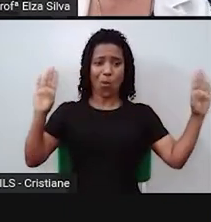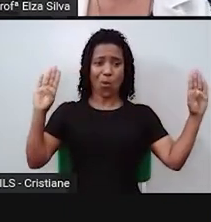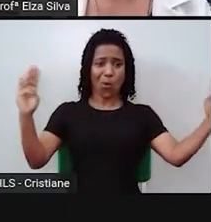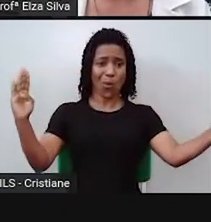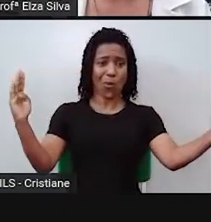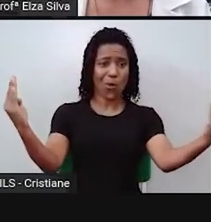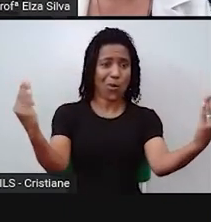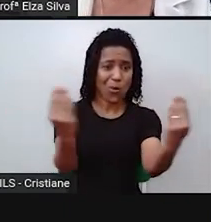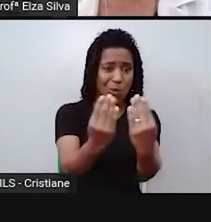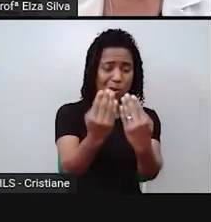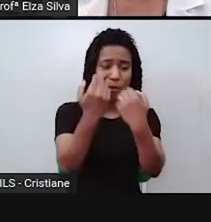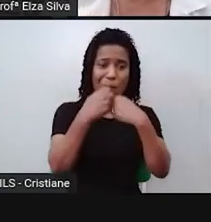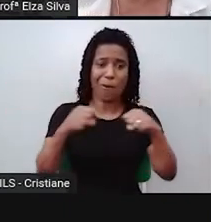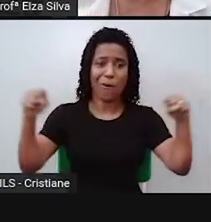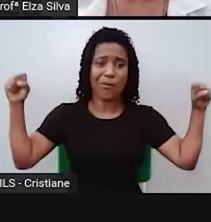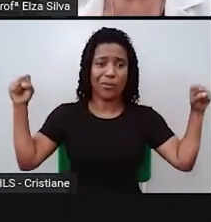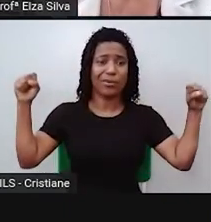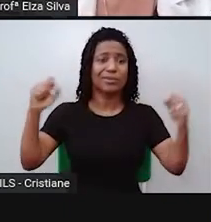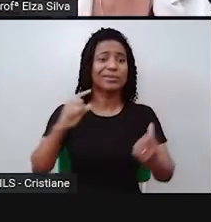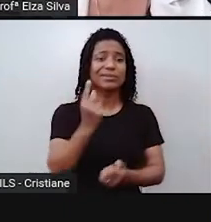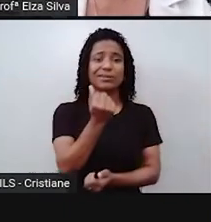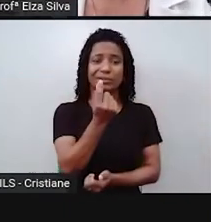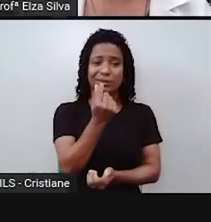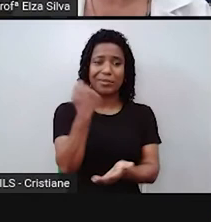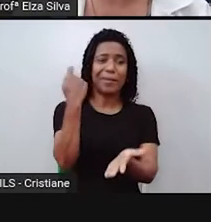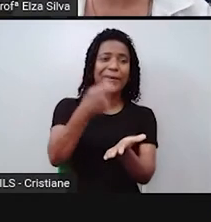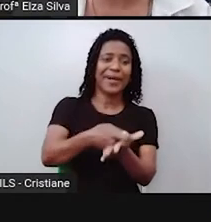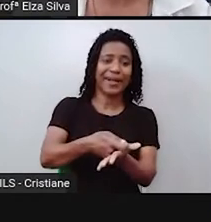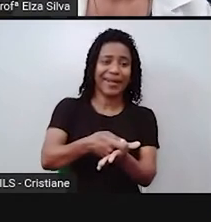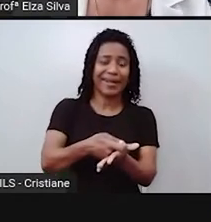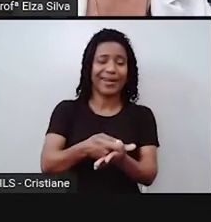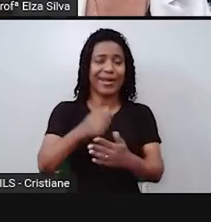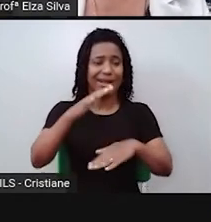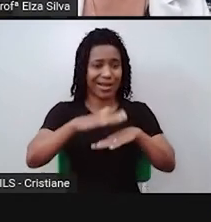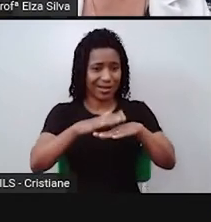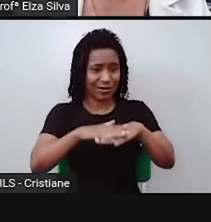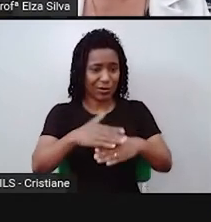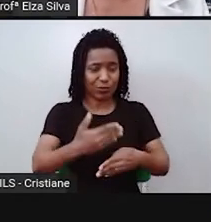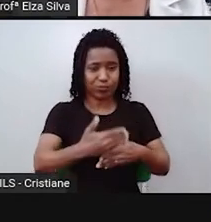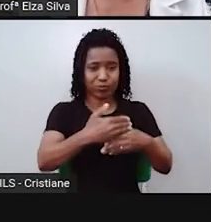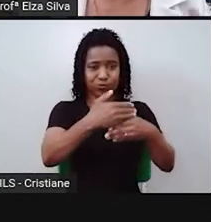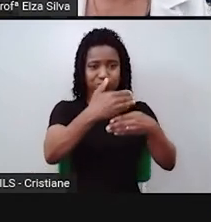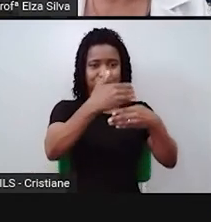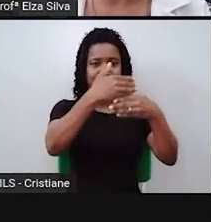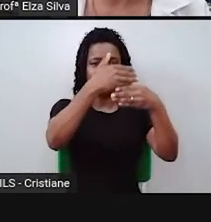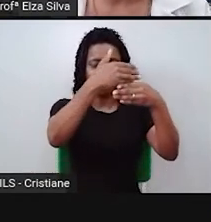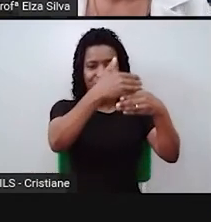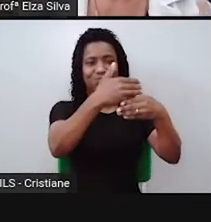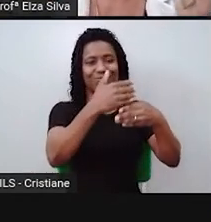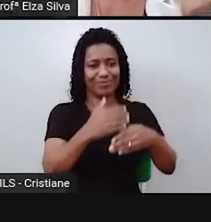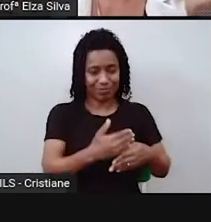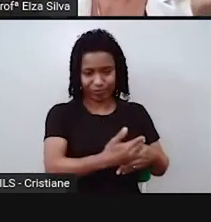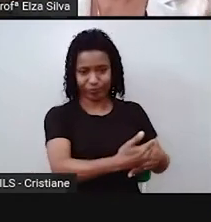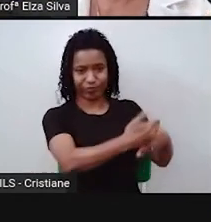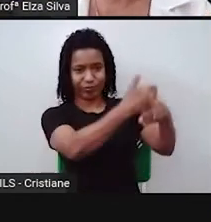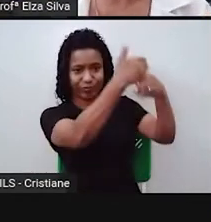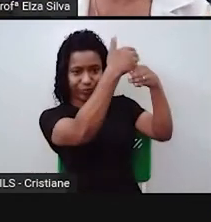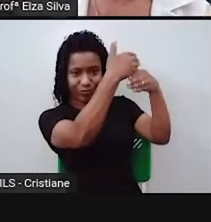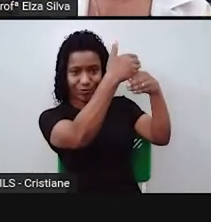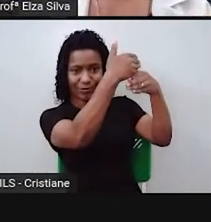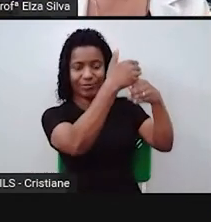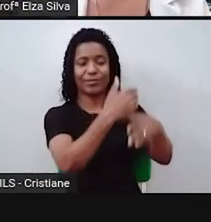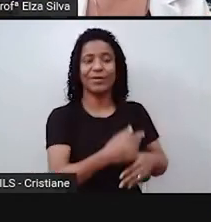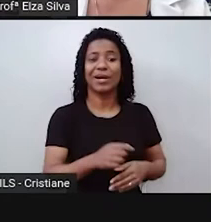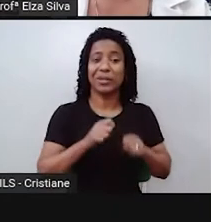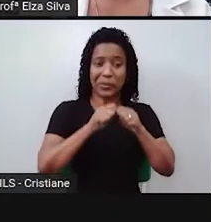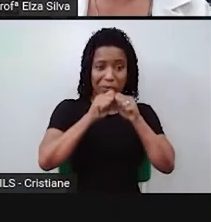gerou uma polêmica. Primeira polêmica, pela construção do muro. E muitas pessoas consideraram que era uma despesa